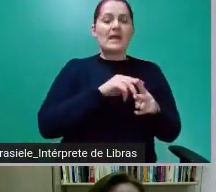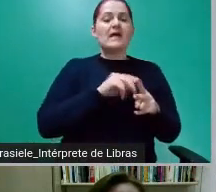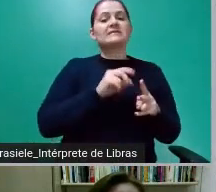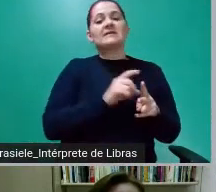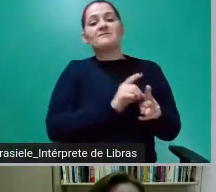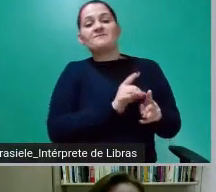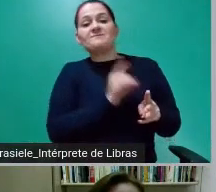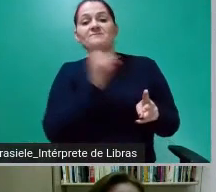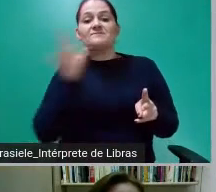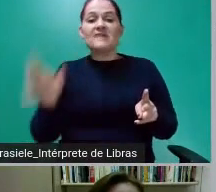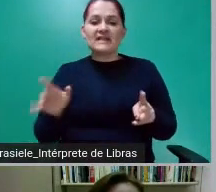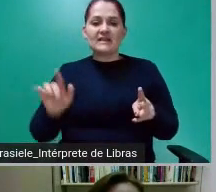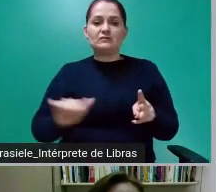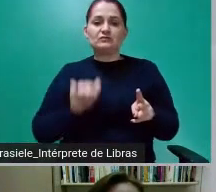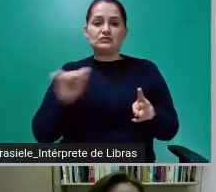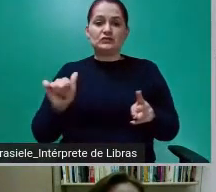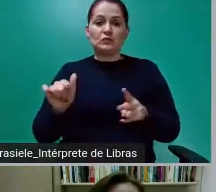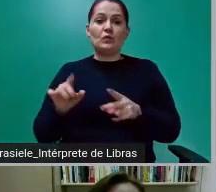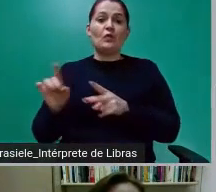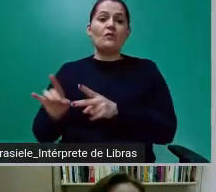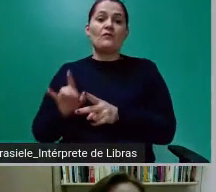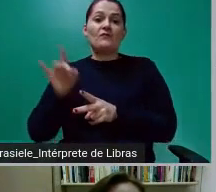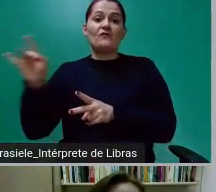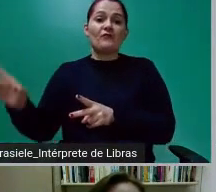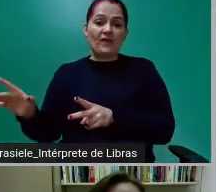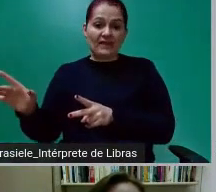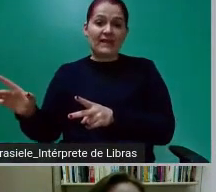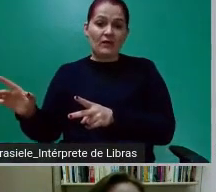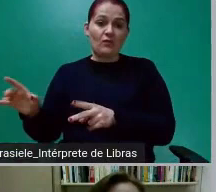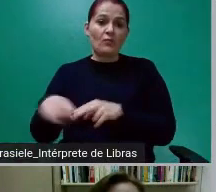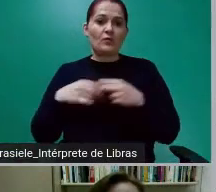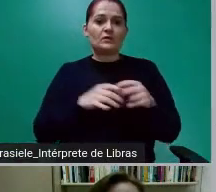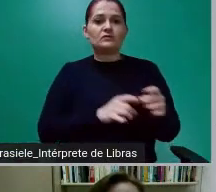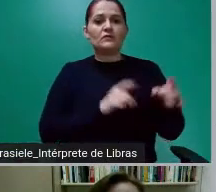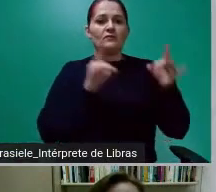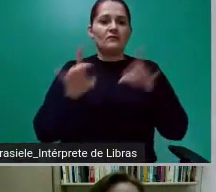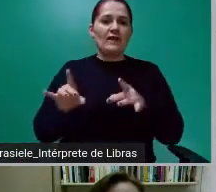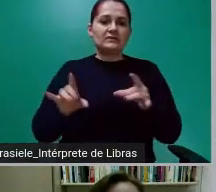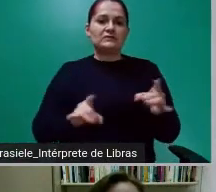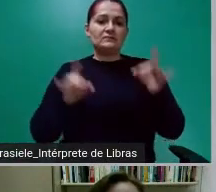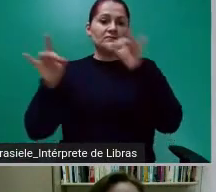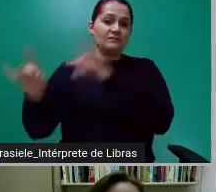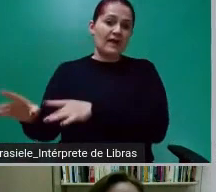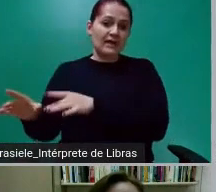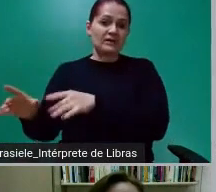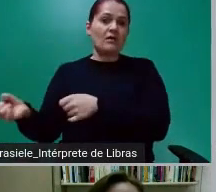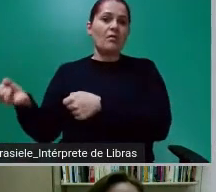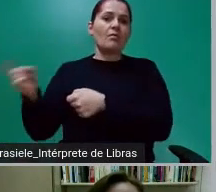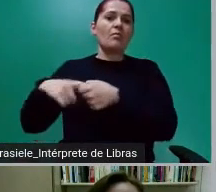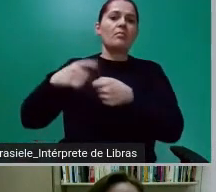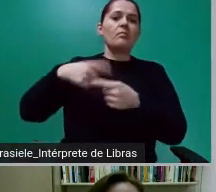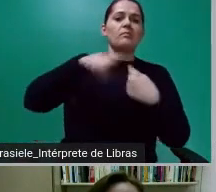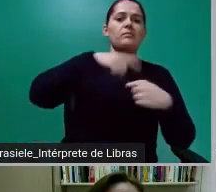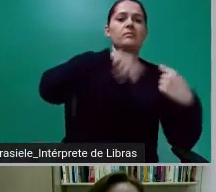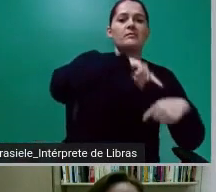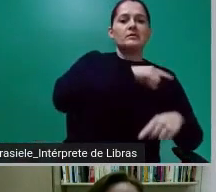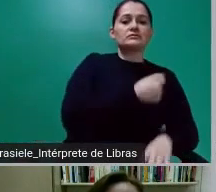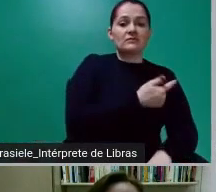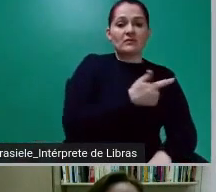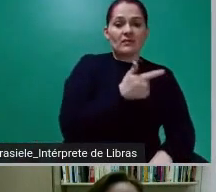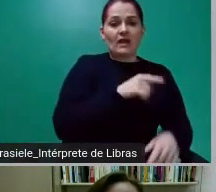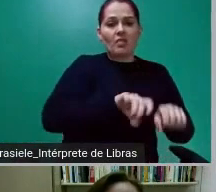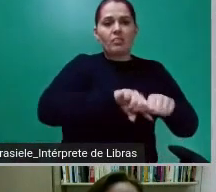dos derivativos, e veio a crise. Esse tipo de operação é uma verdadeira pirâmide.